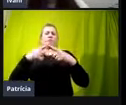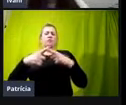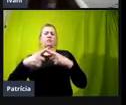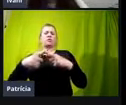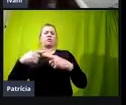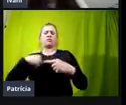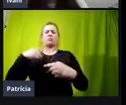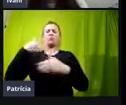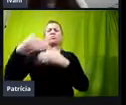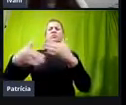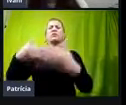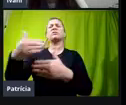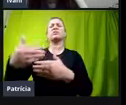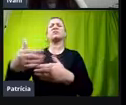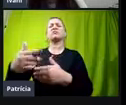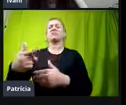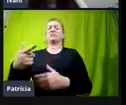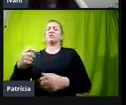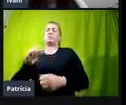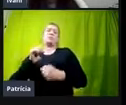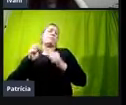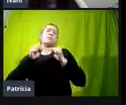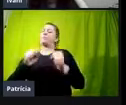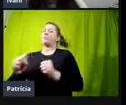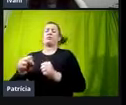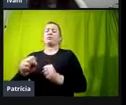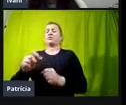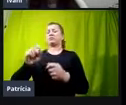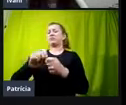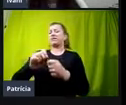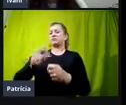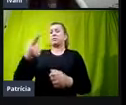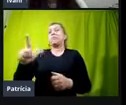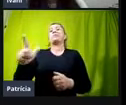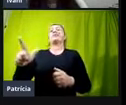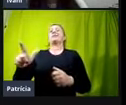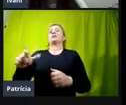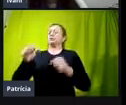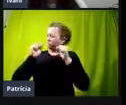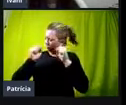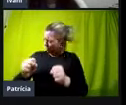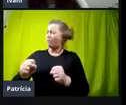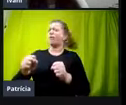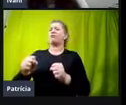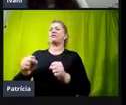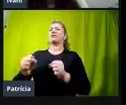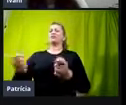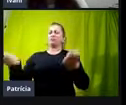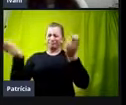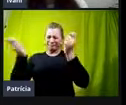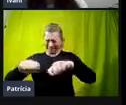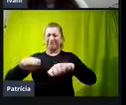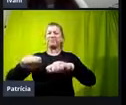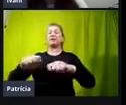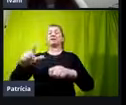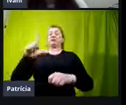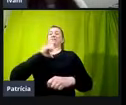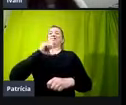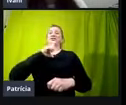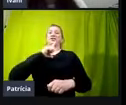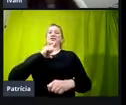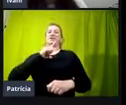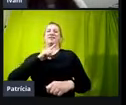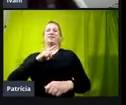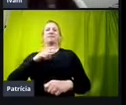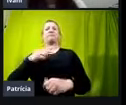processo, eu não posso fazer se eu não tenho, né, não, a gente pode fazer com o que a gente tem, só que às vezes o que a gente tem é insuficiente, então